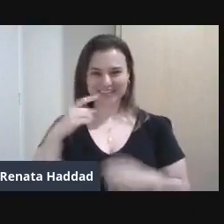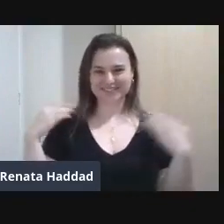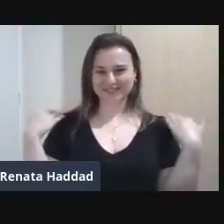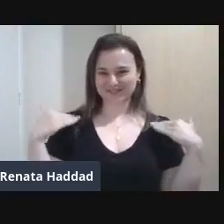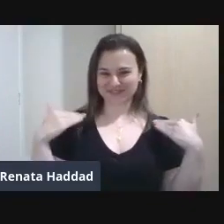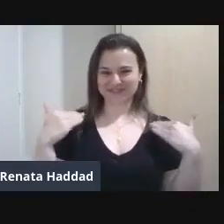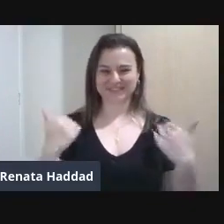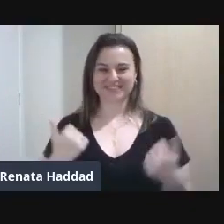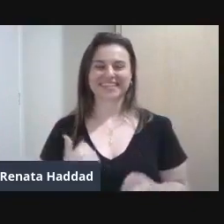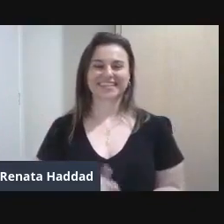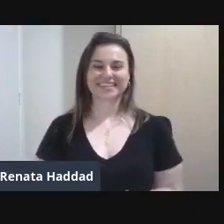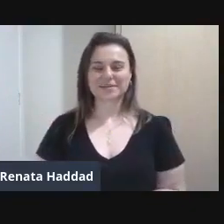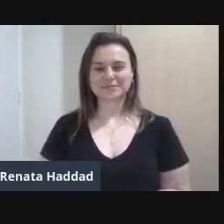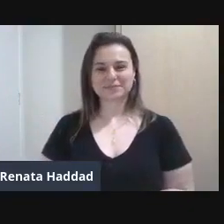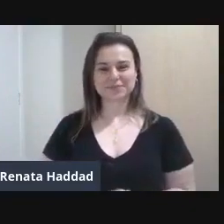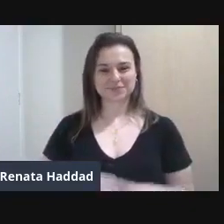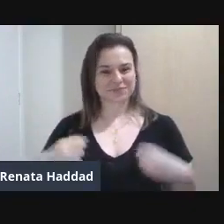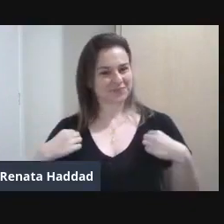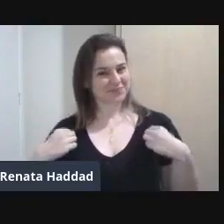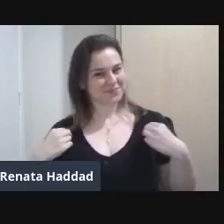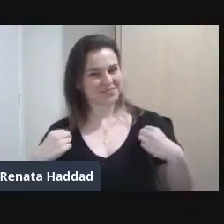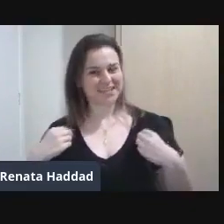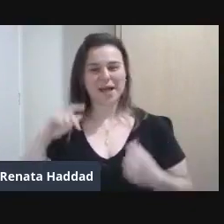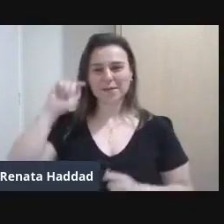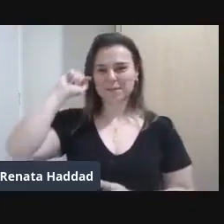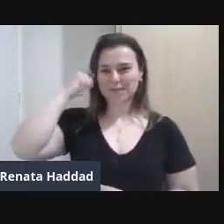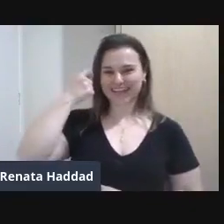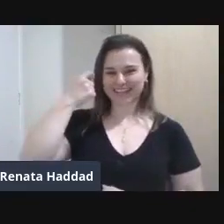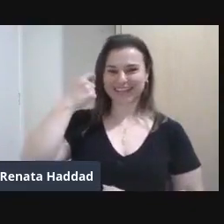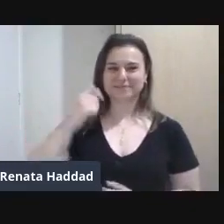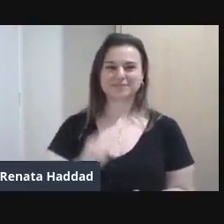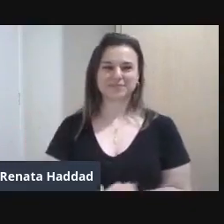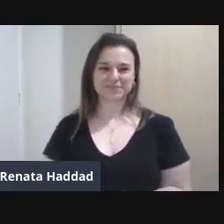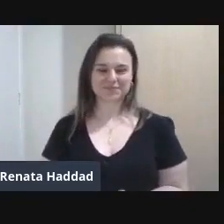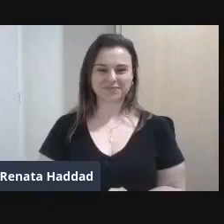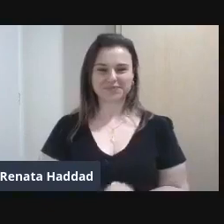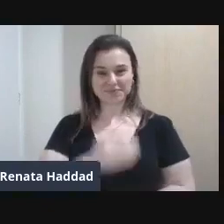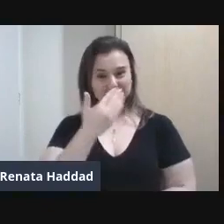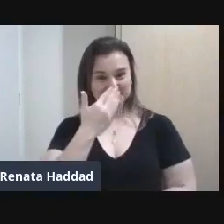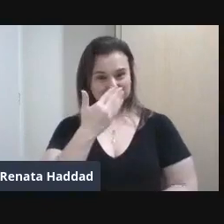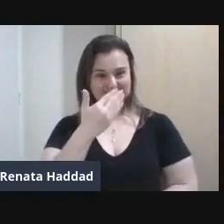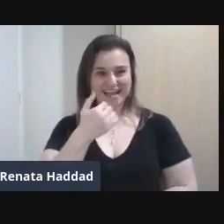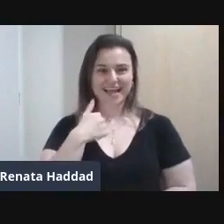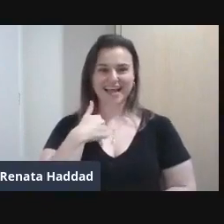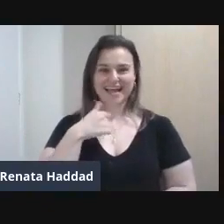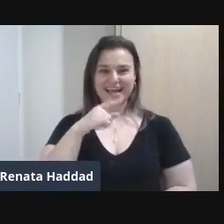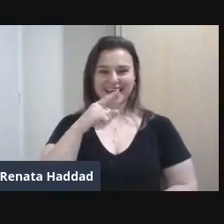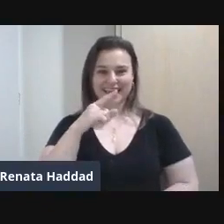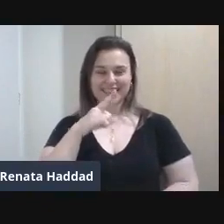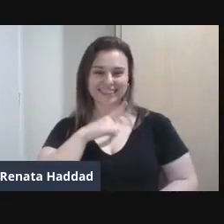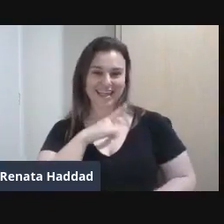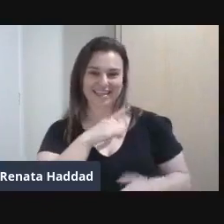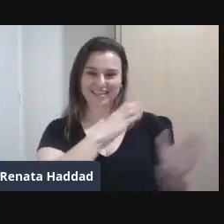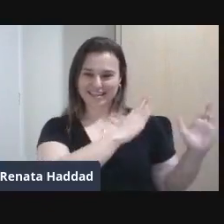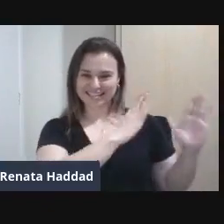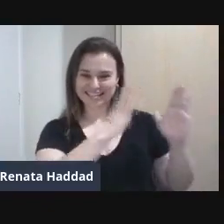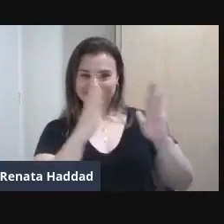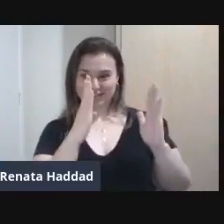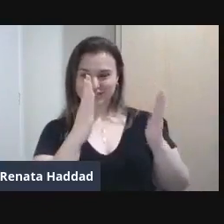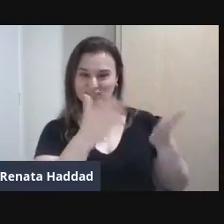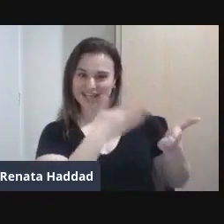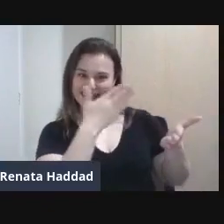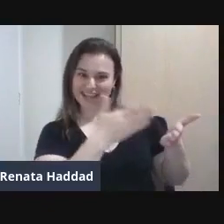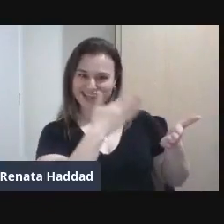Fecha uma camiseta preta E eu estou na frente de uma estante de livros e um